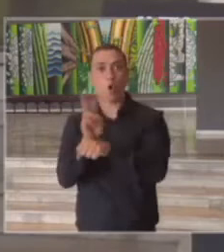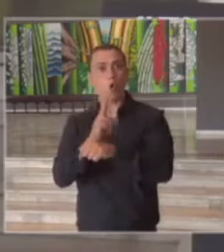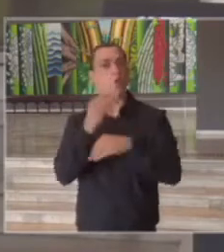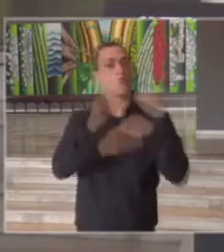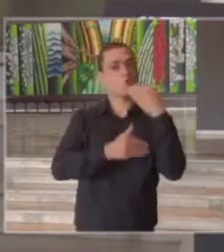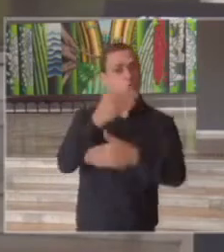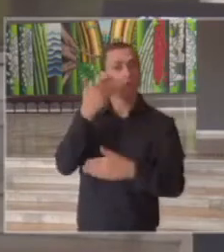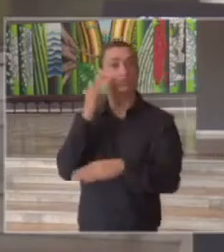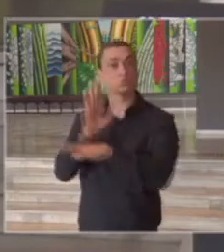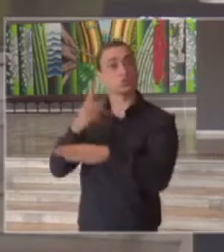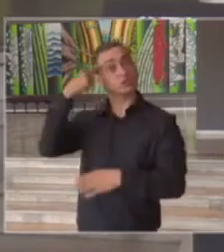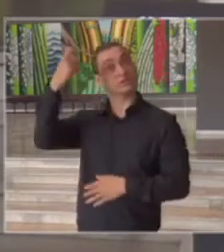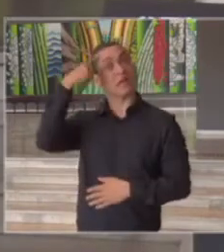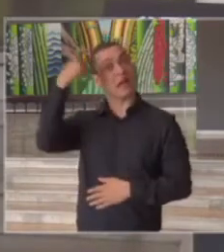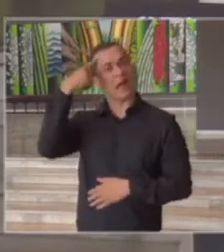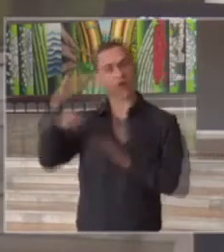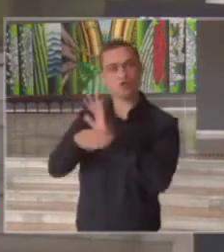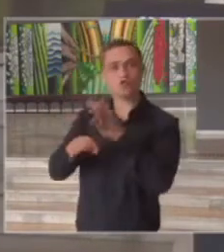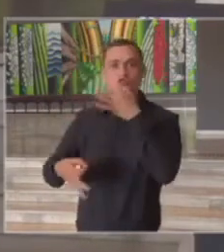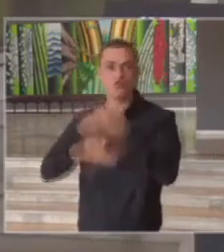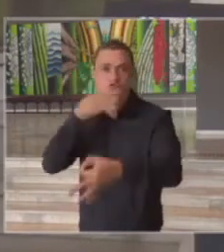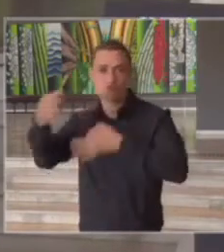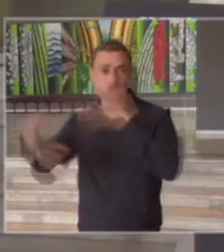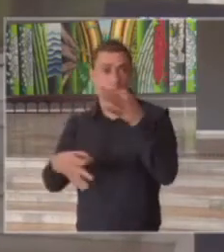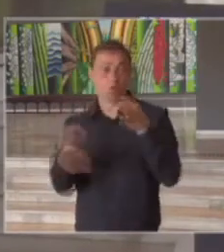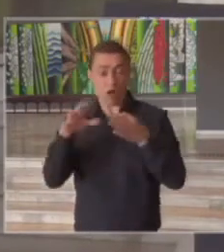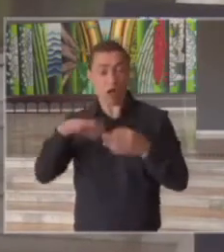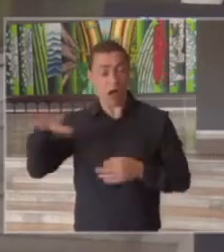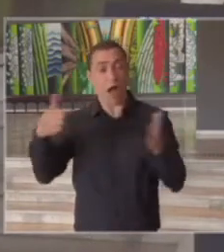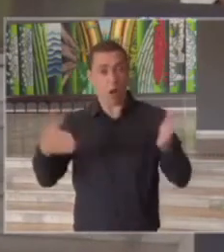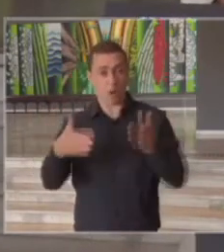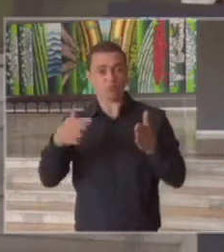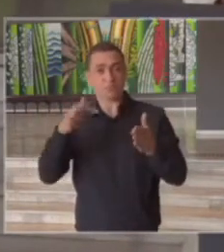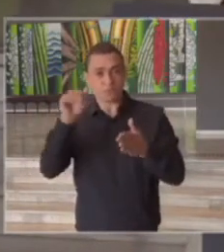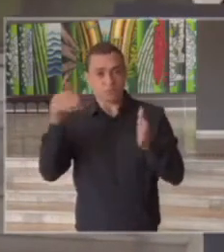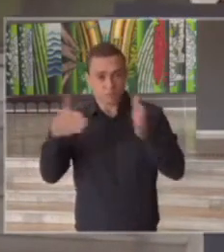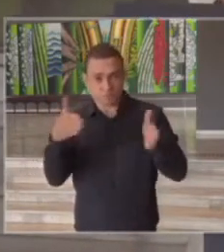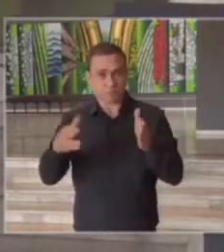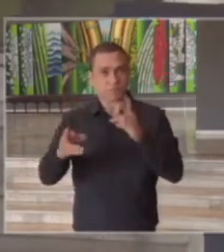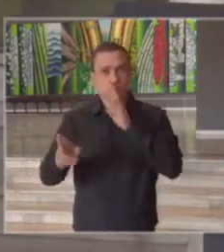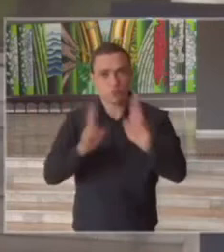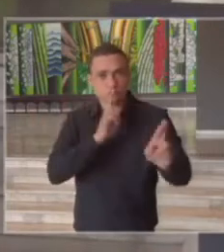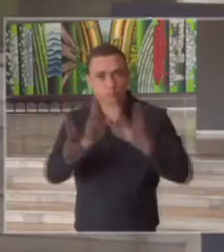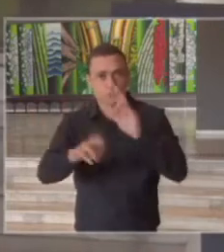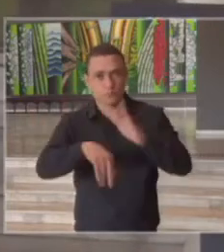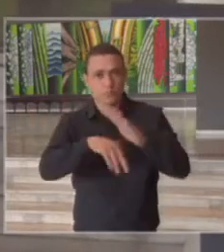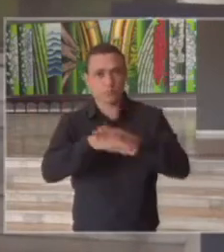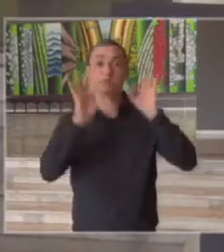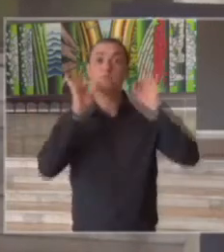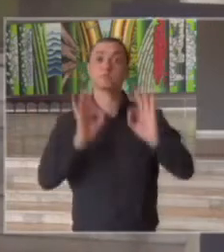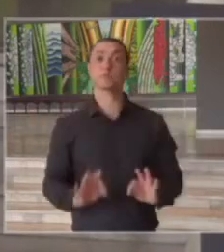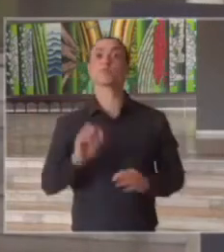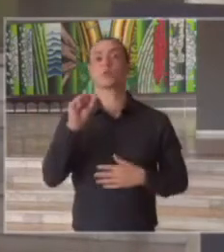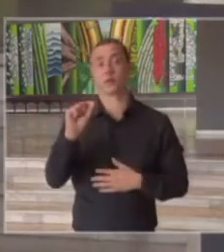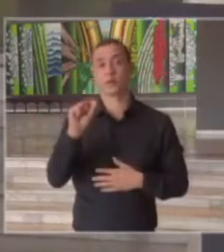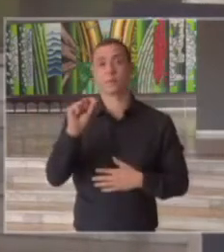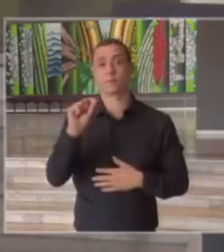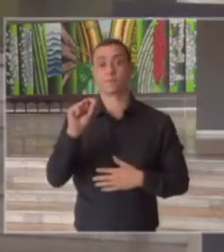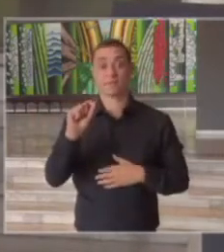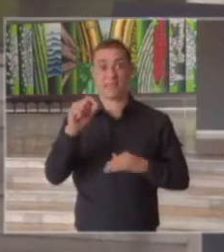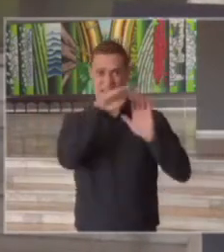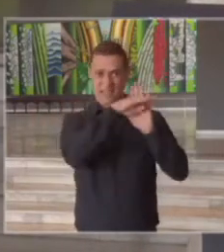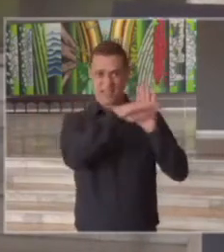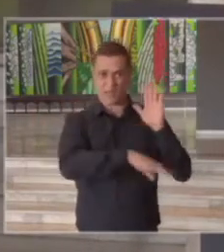contribuir com ideias e com sugestões nessa fase de resposta justamente garantindo que todas as medidas